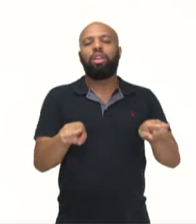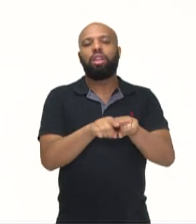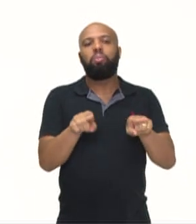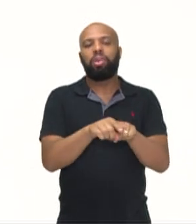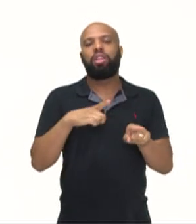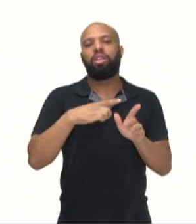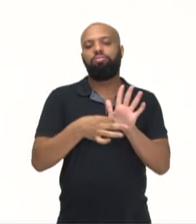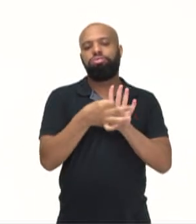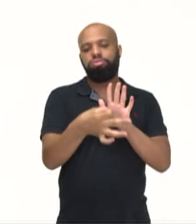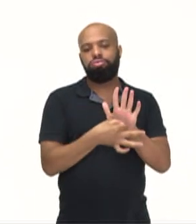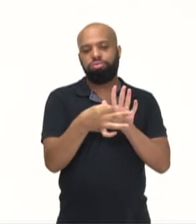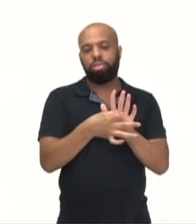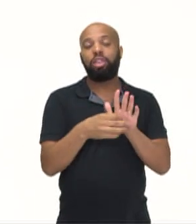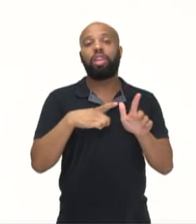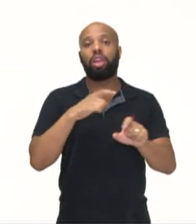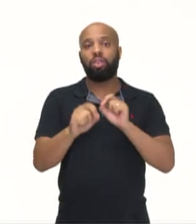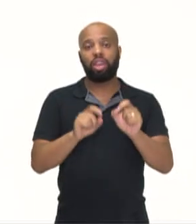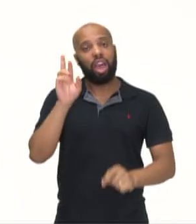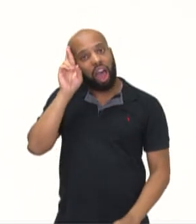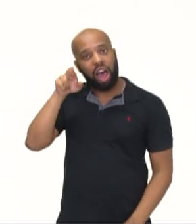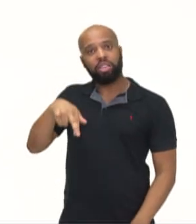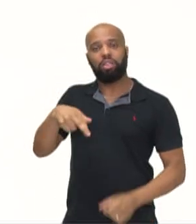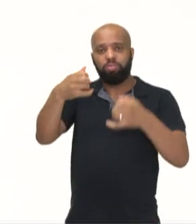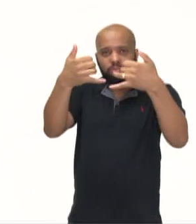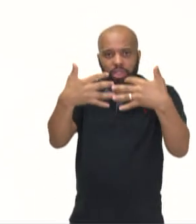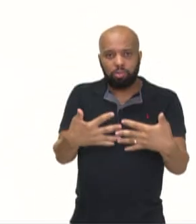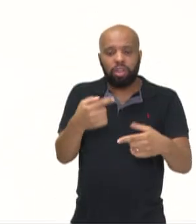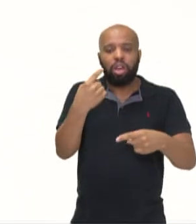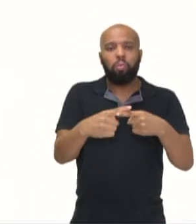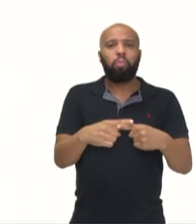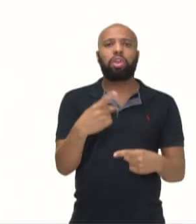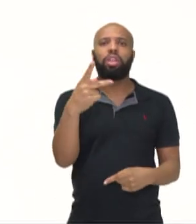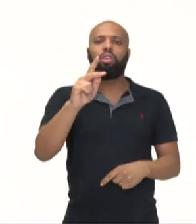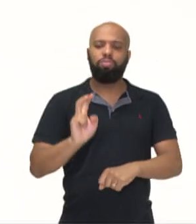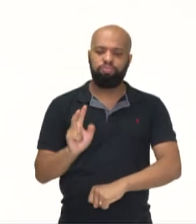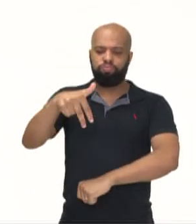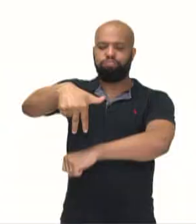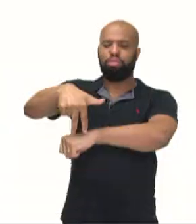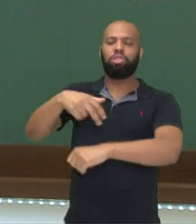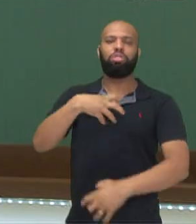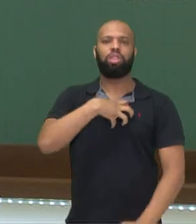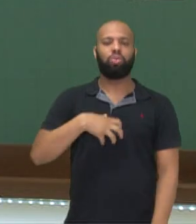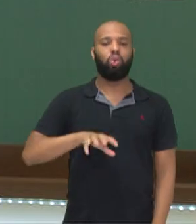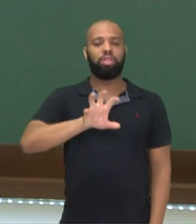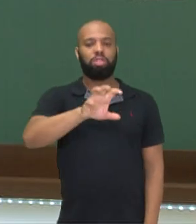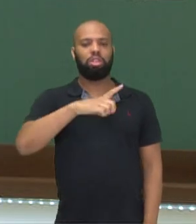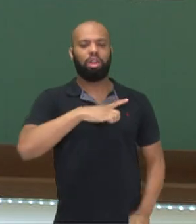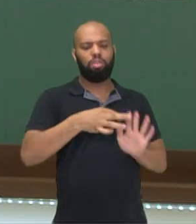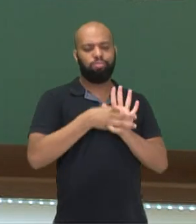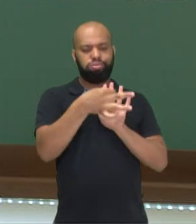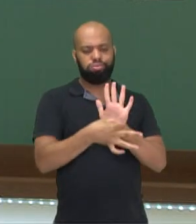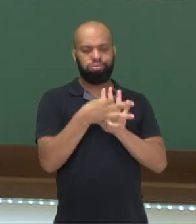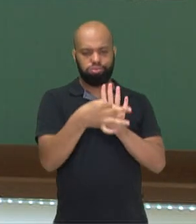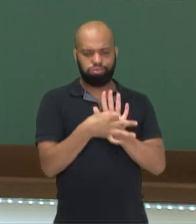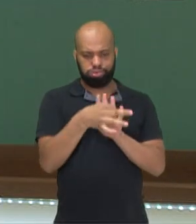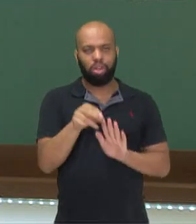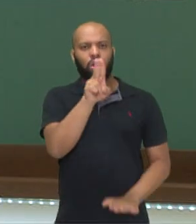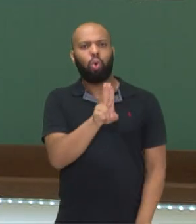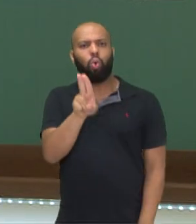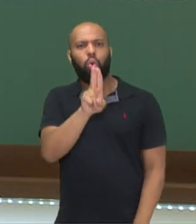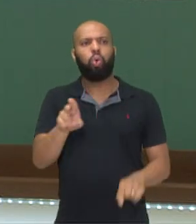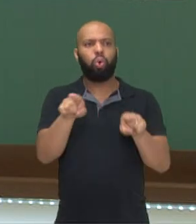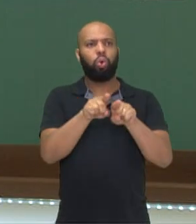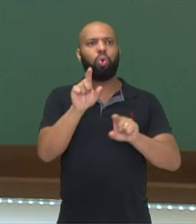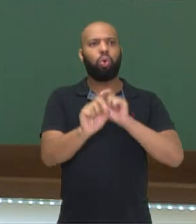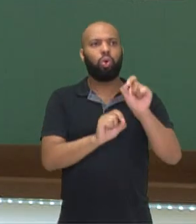envolve as razões que justificam o posicionamento. Então, você precisa argumentar. E utilizar também